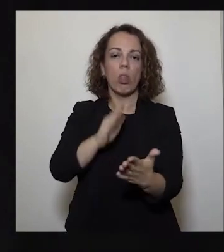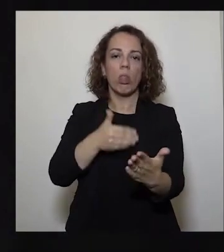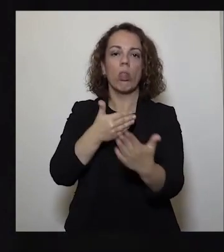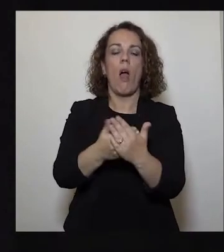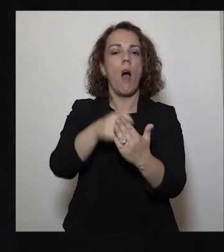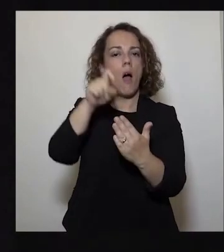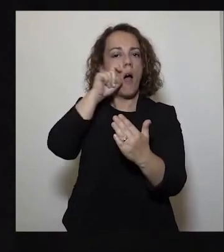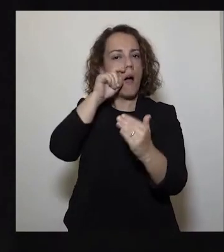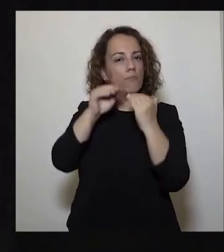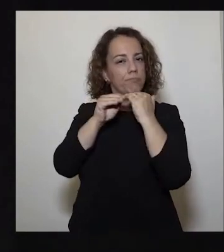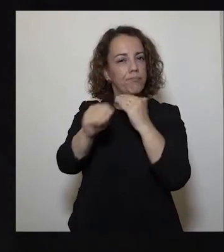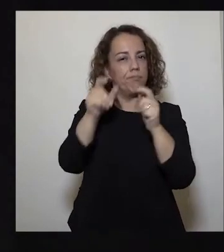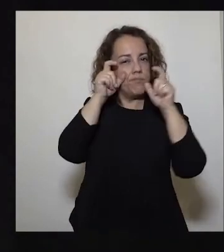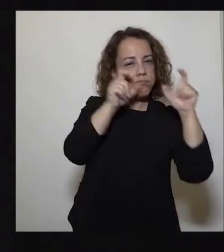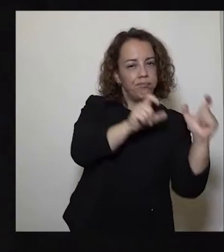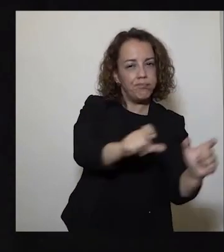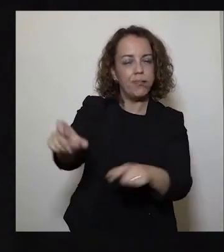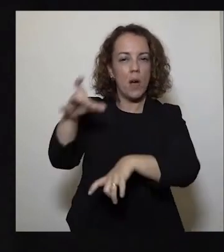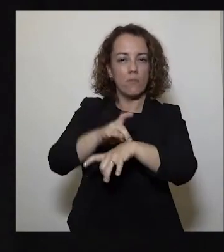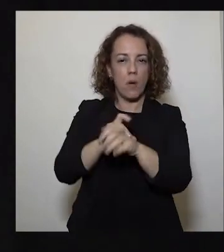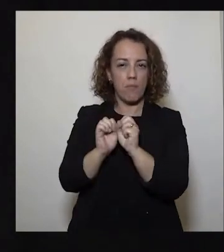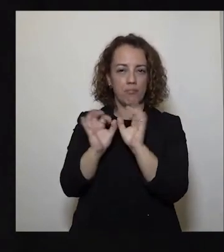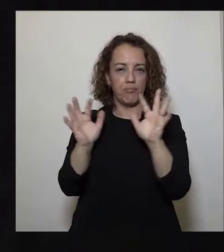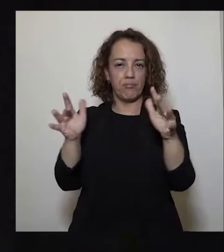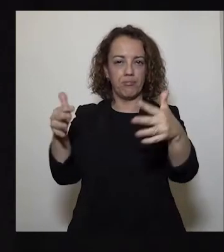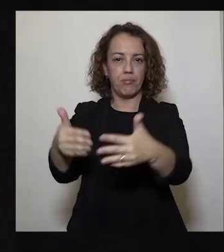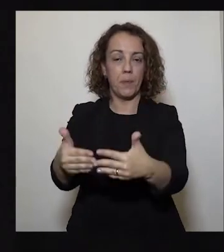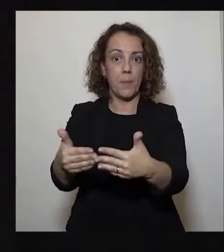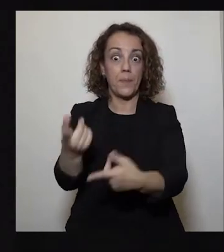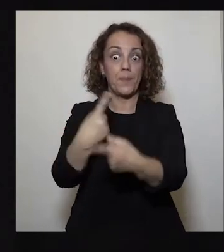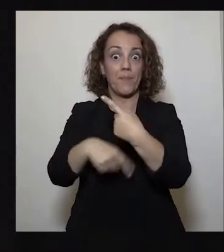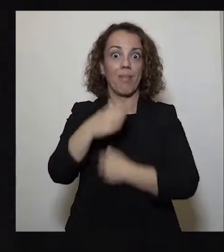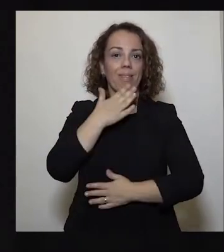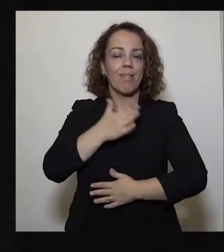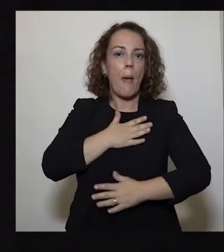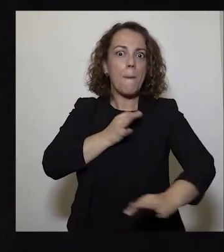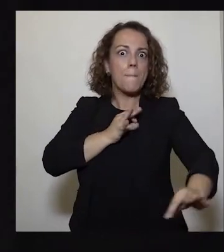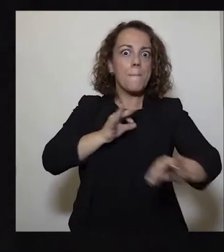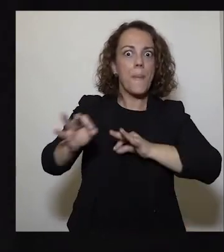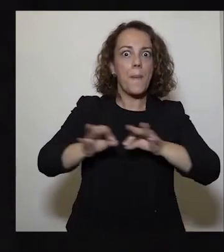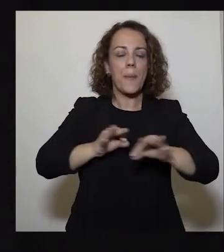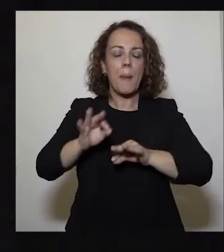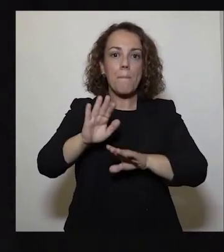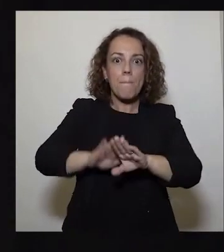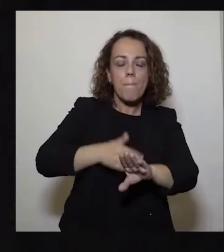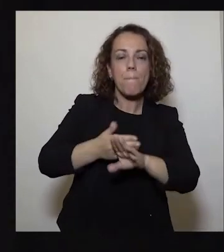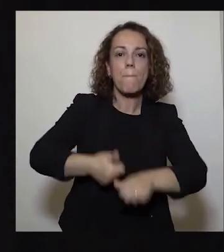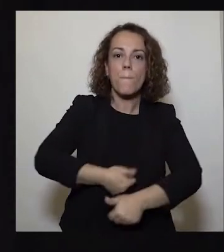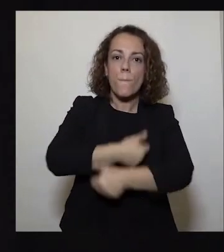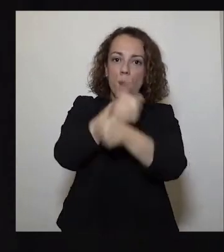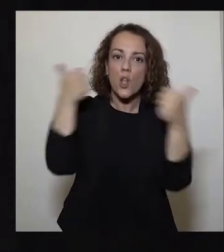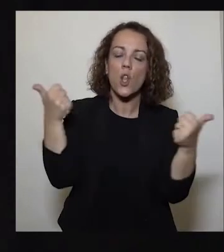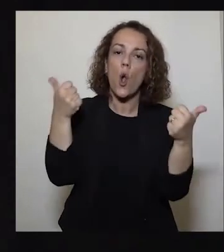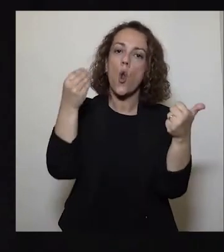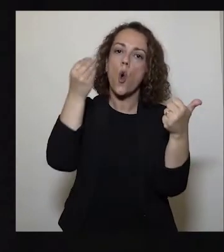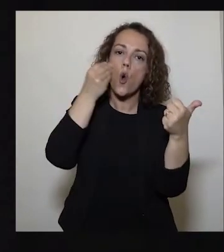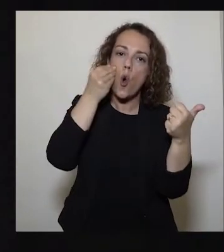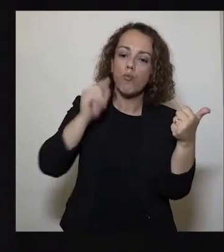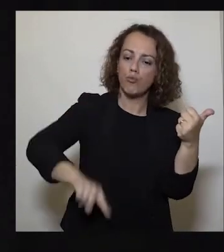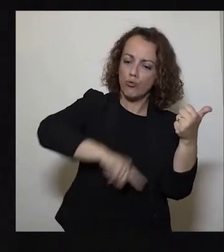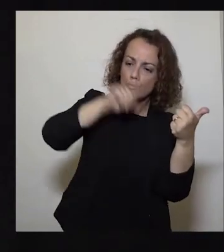combate à pandemia e mais cuidadosamente prepararmos uma saída da crise que gera